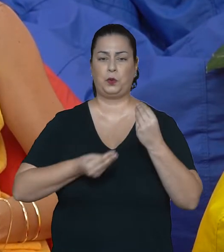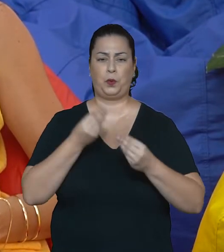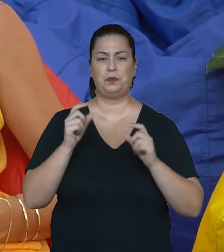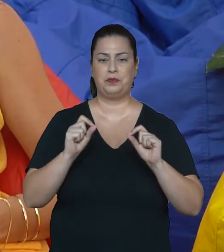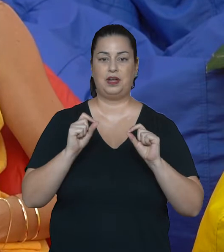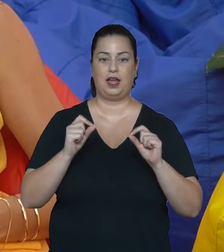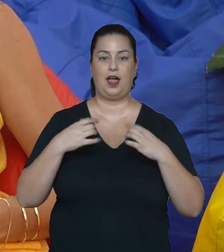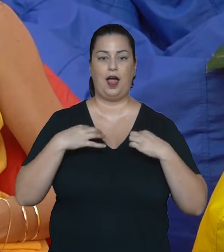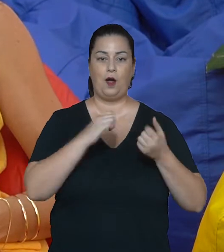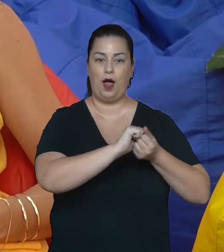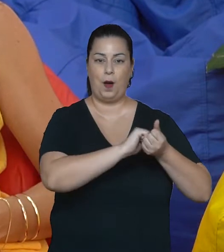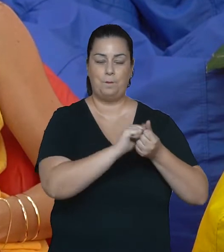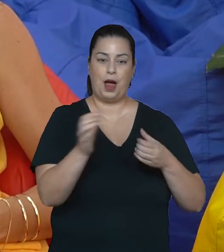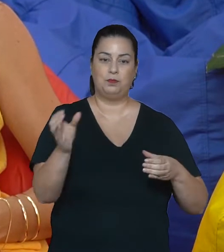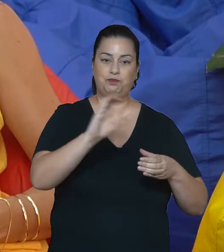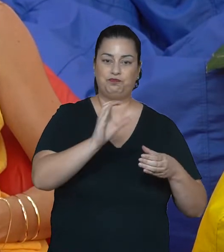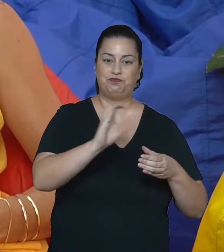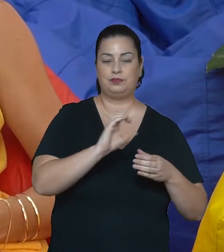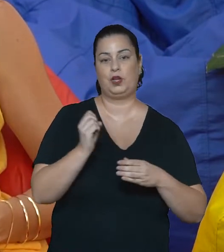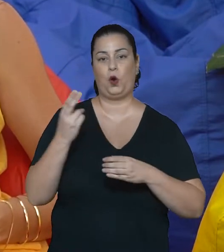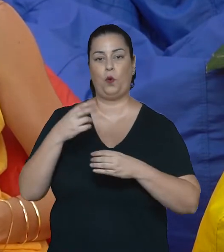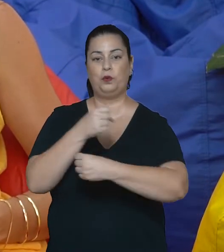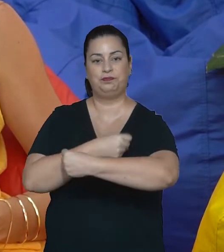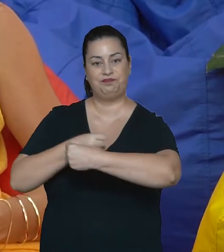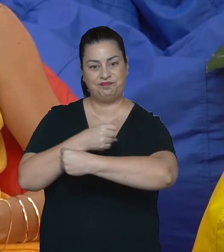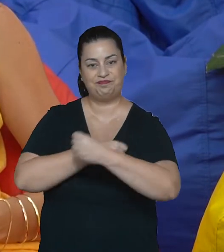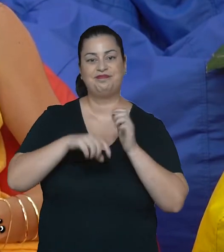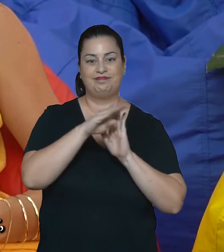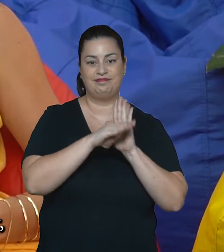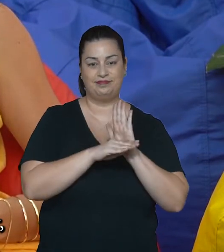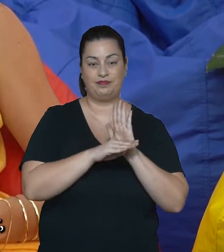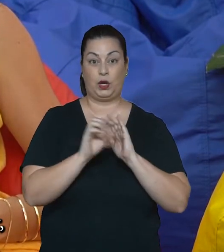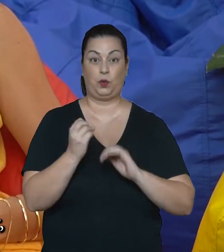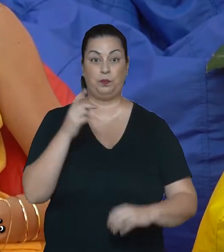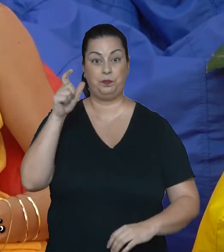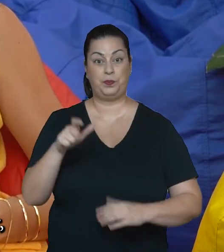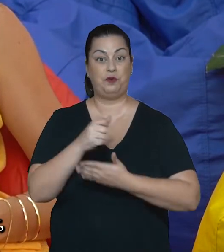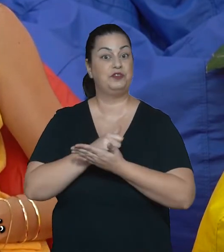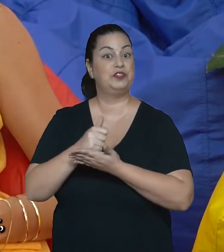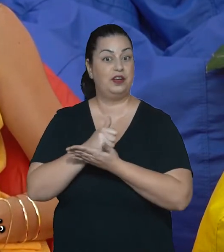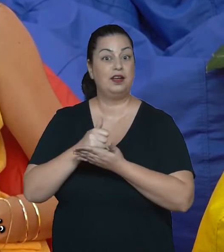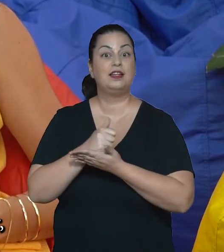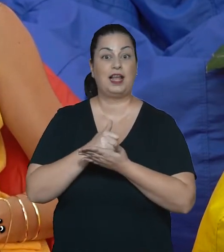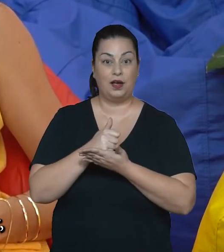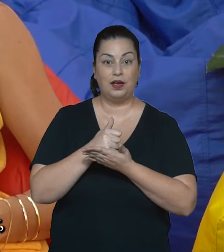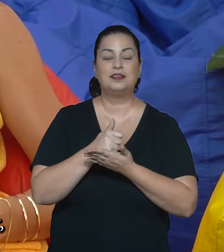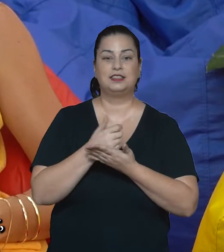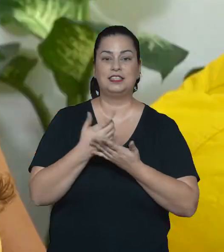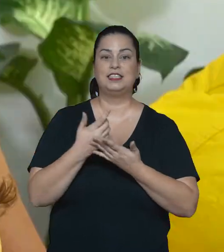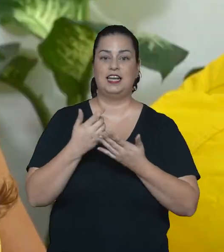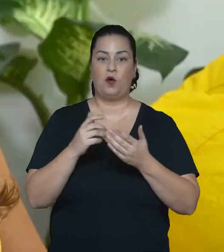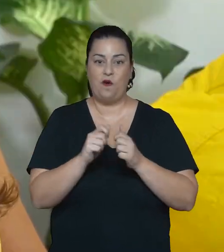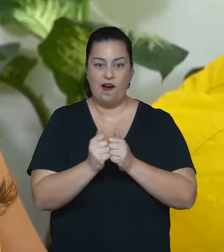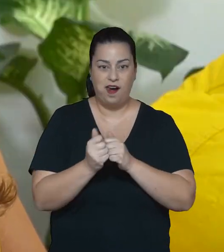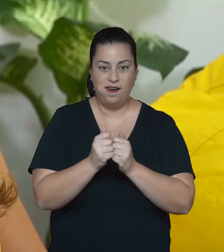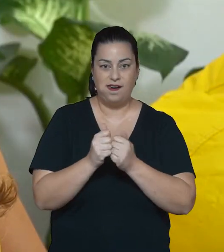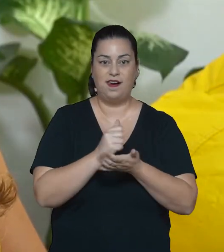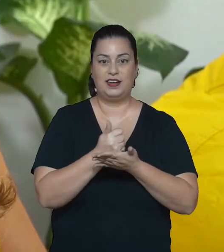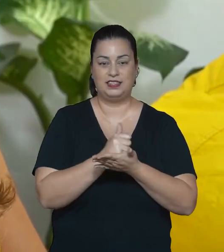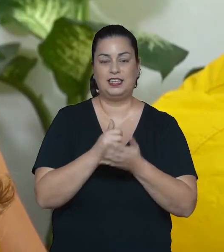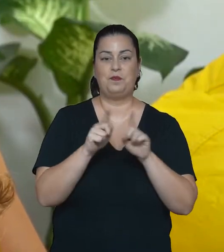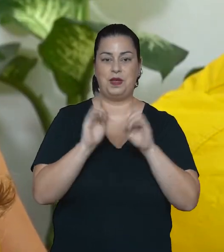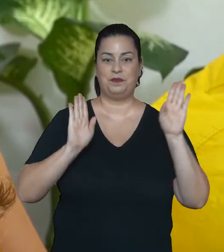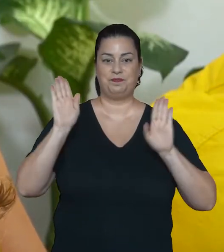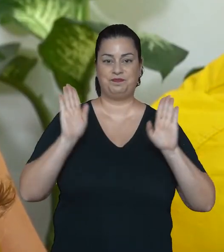por exemplo, como dosar sabão em pó ou preparar uma receita, assim como o design também aparece nos seus momentos de lazer, como nas